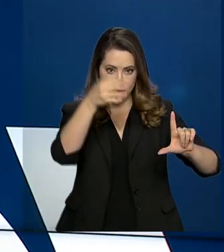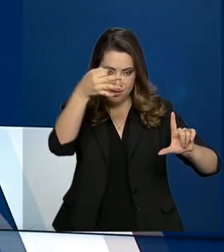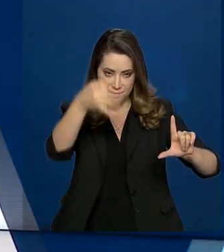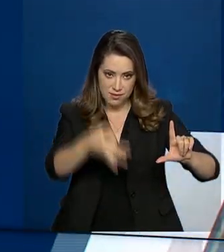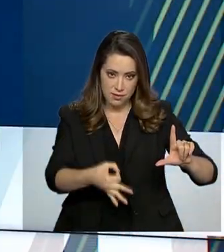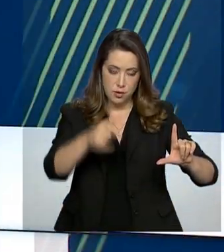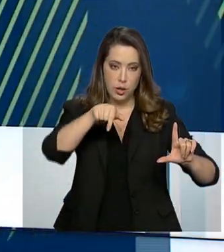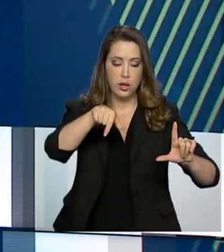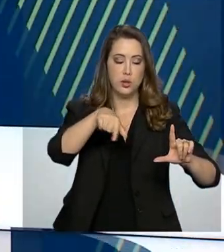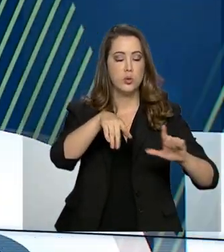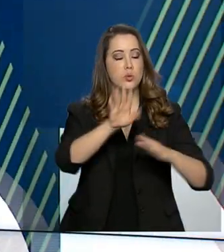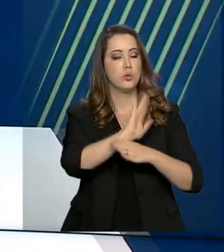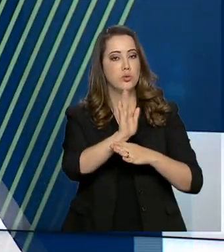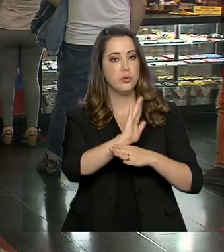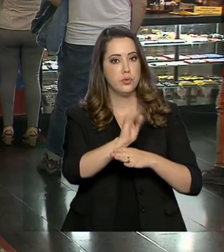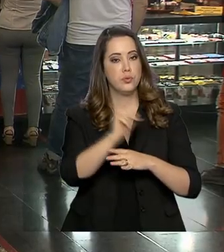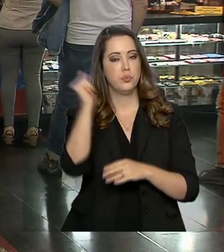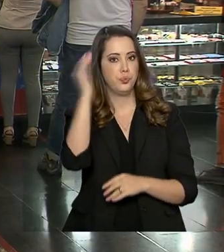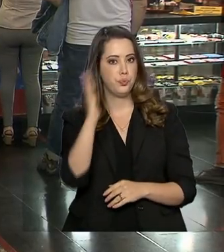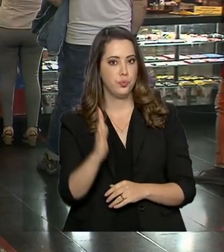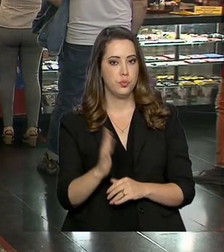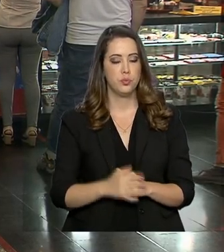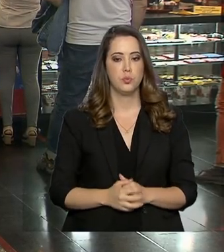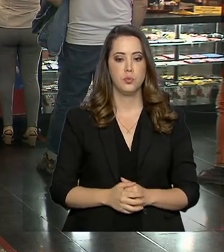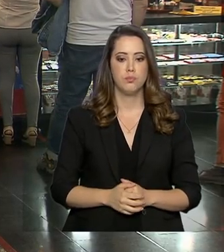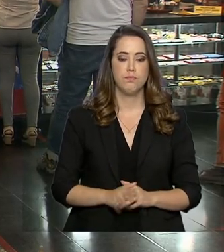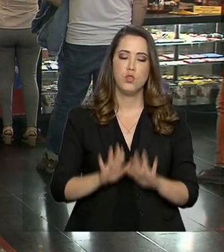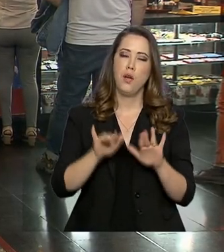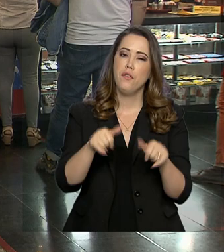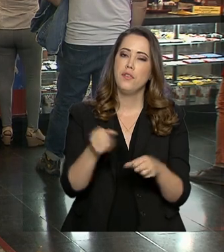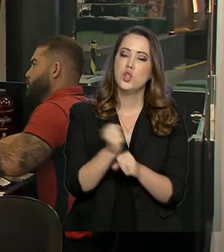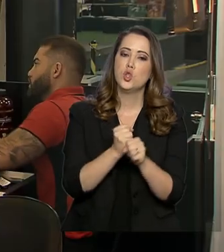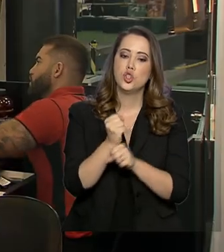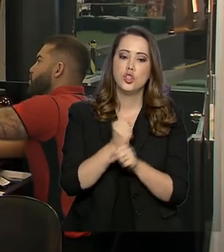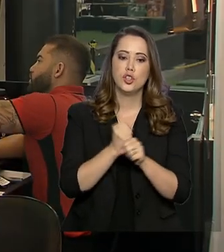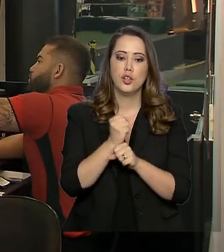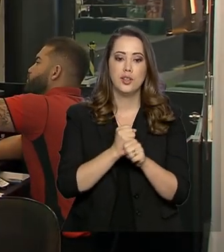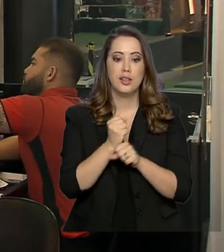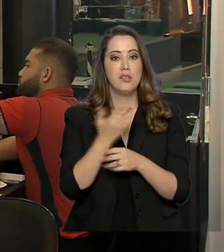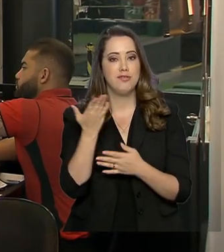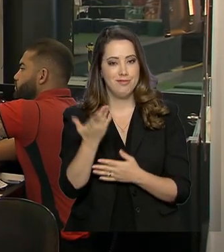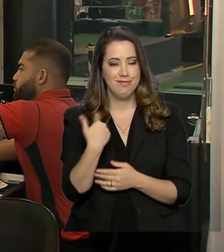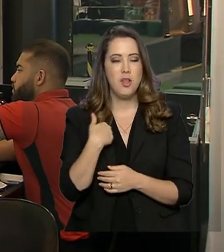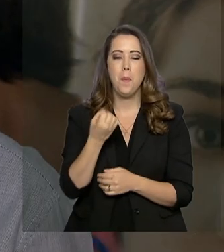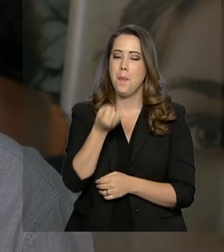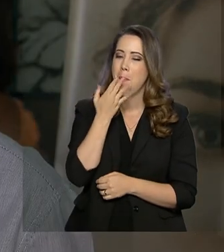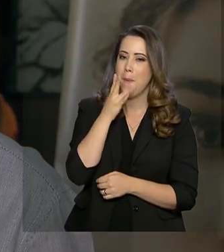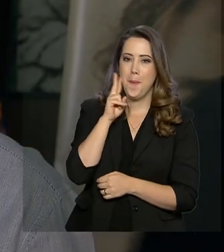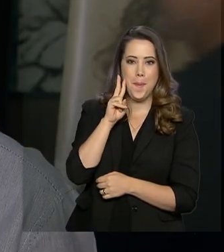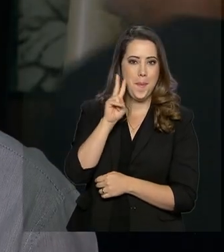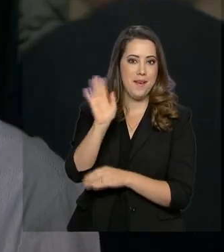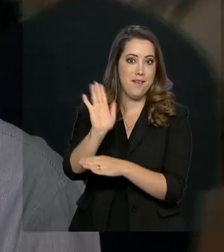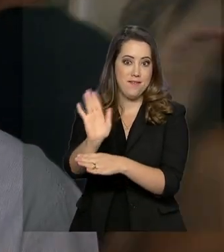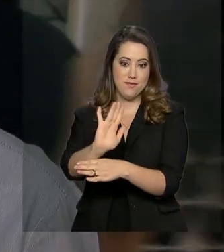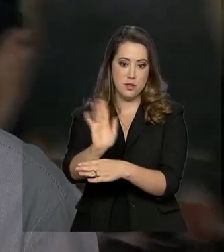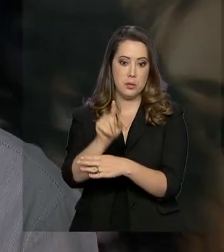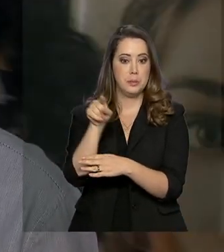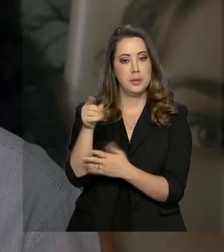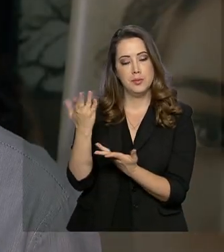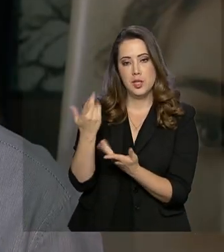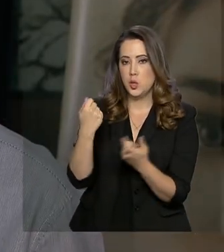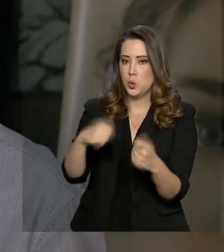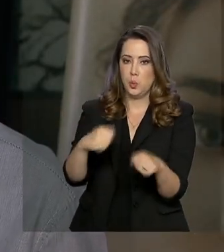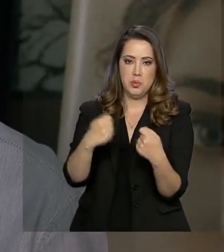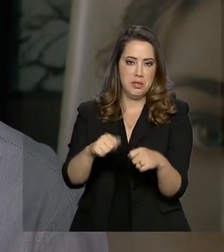vale para 2020. Fim de ano, férias, época de curtinho, cineminha. Mas para o seu Ayrton nem